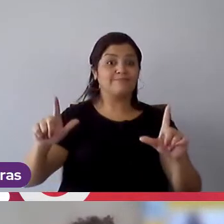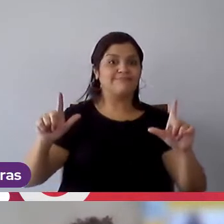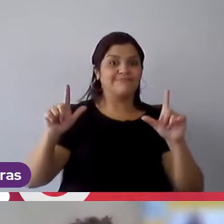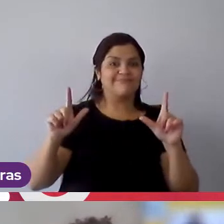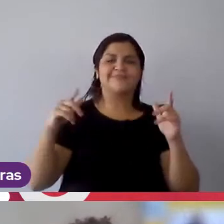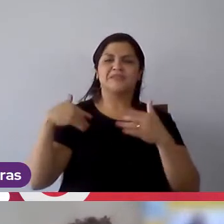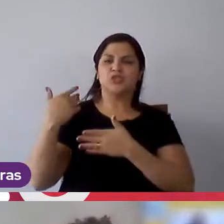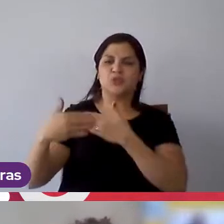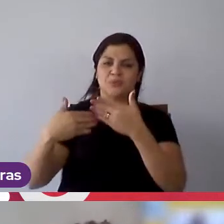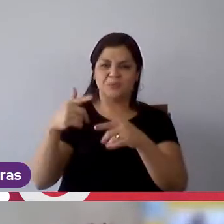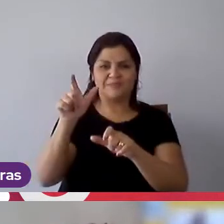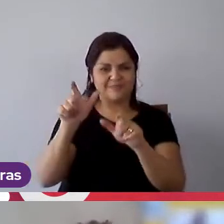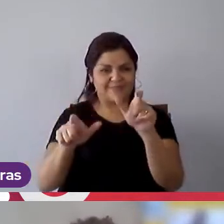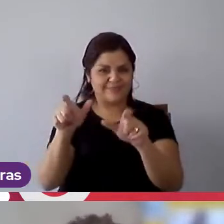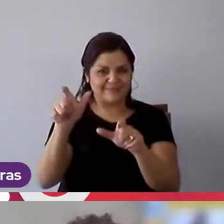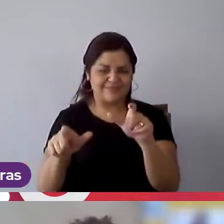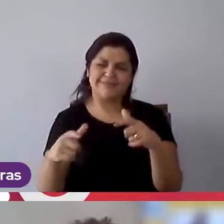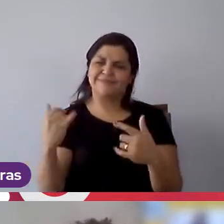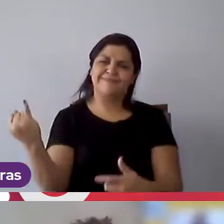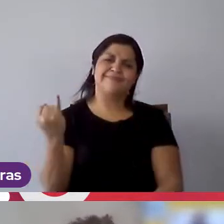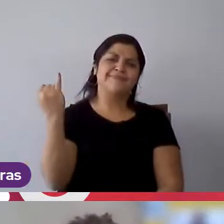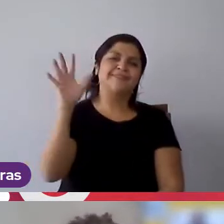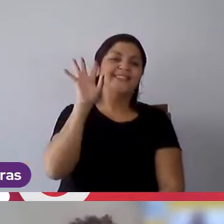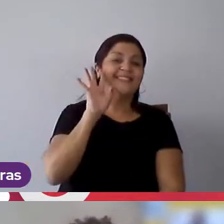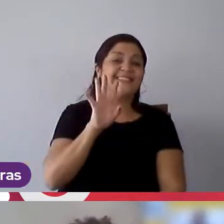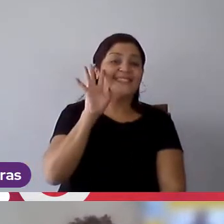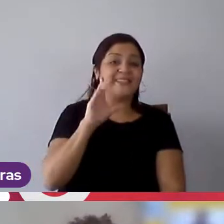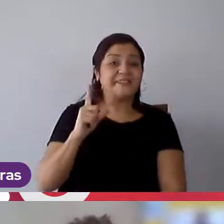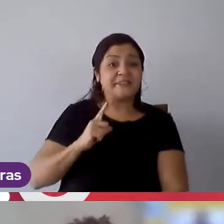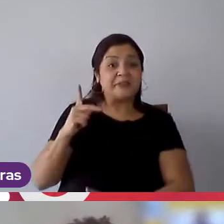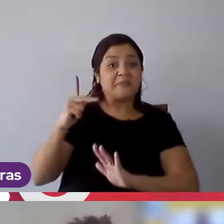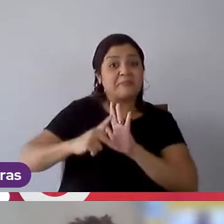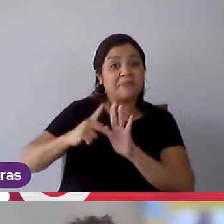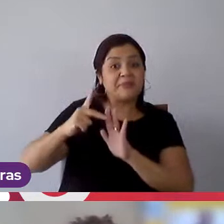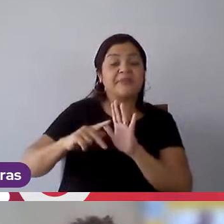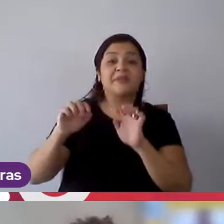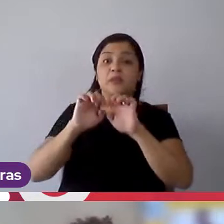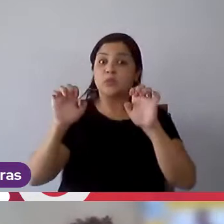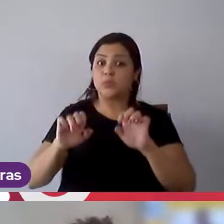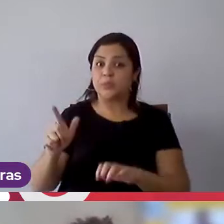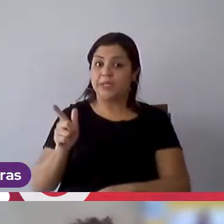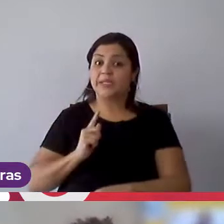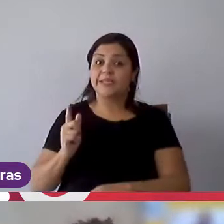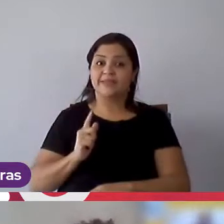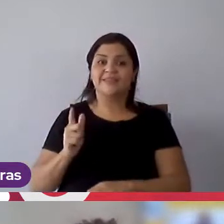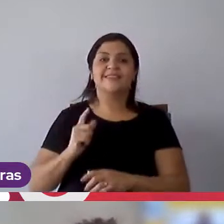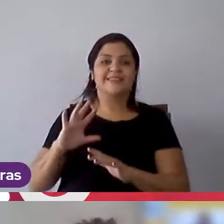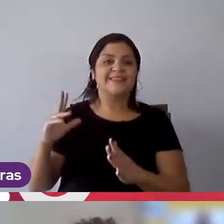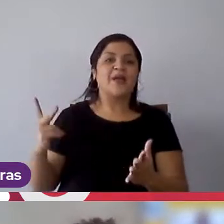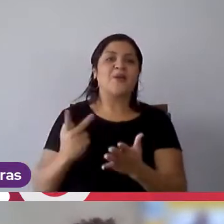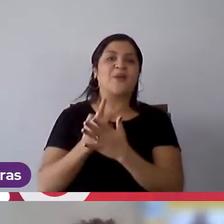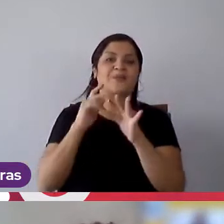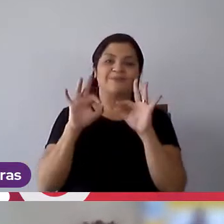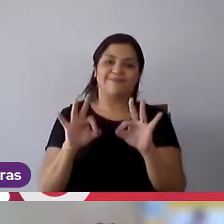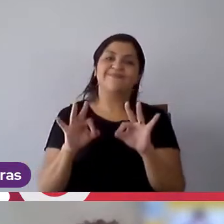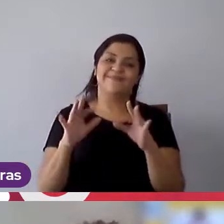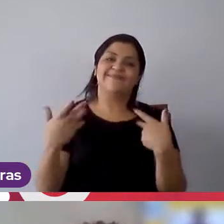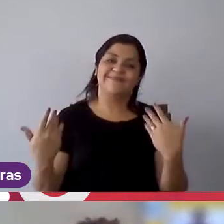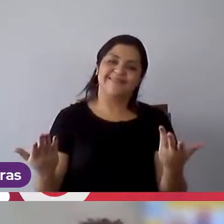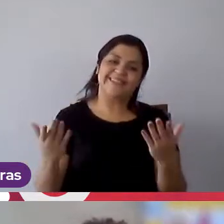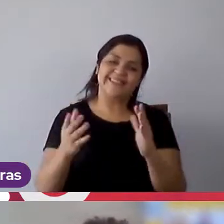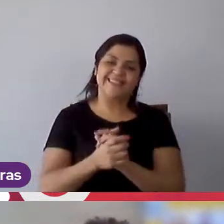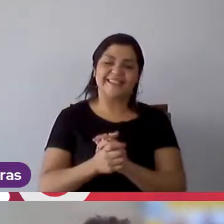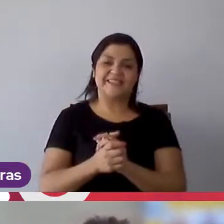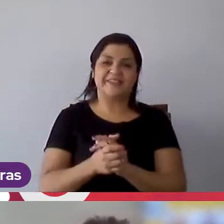muita gente, então é, é muito legal ter um projeto que é estruturado e que acontece, sabe, então é,